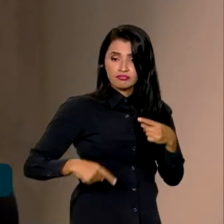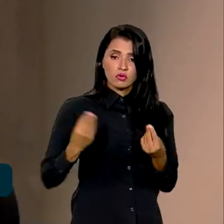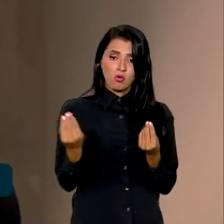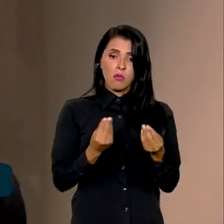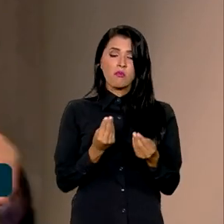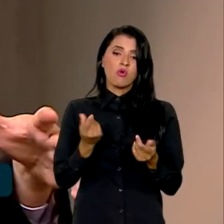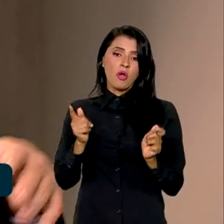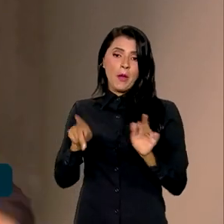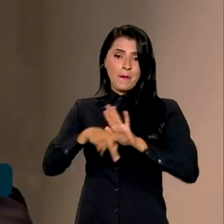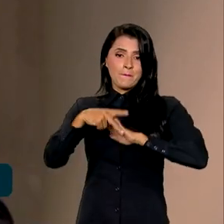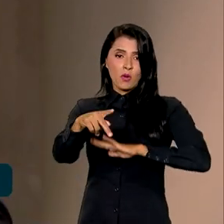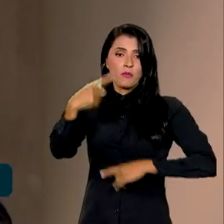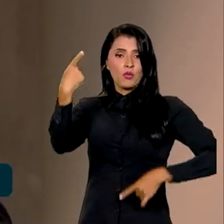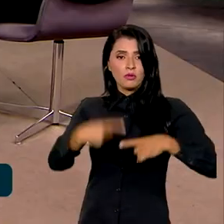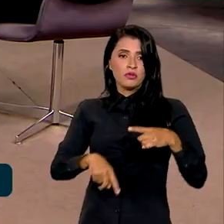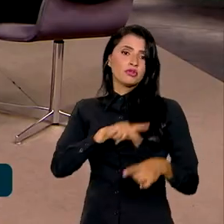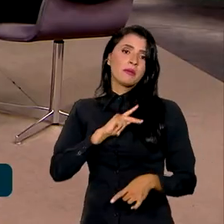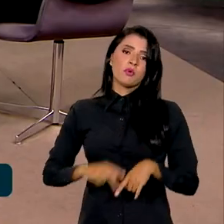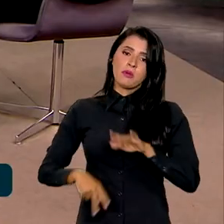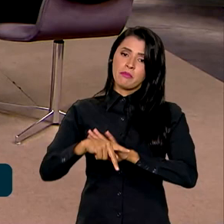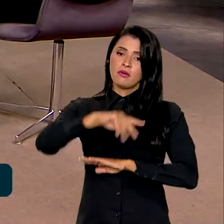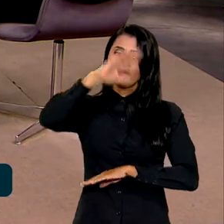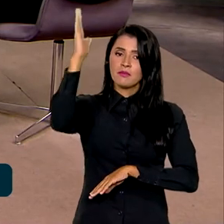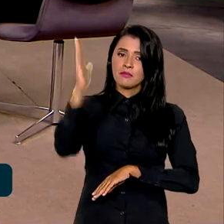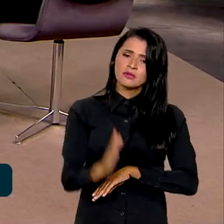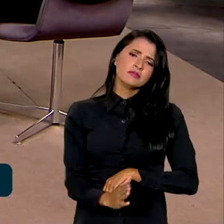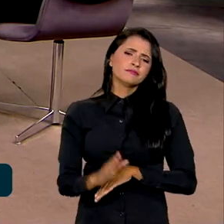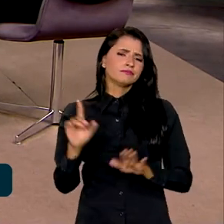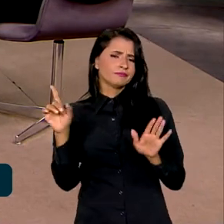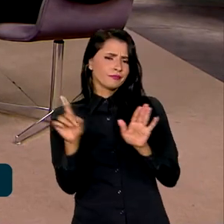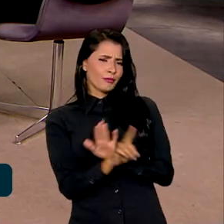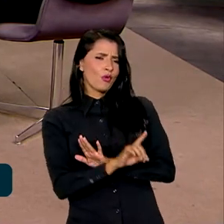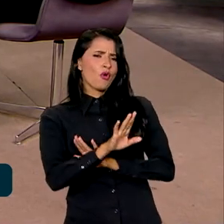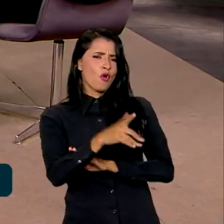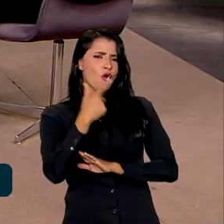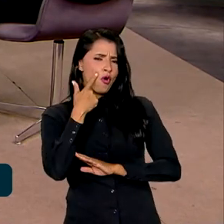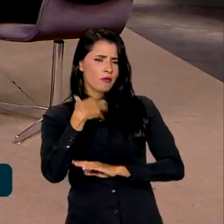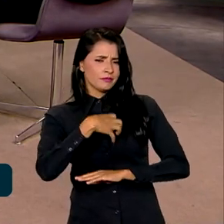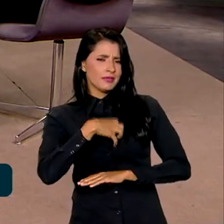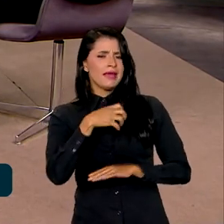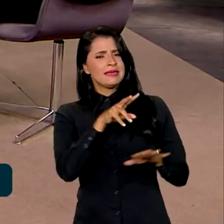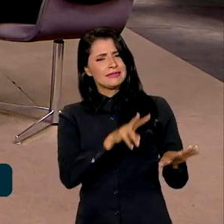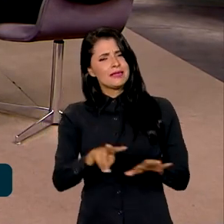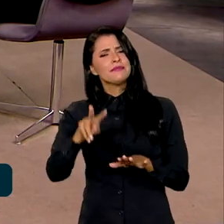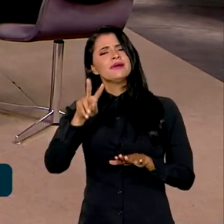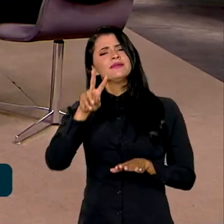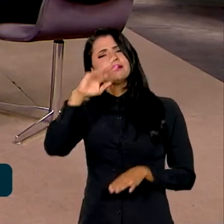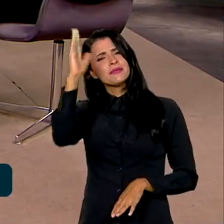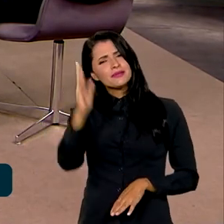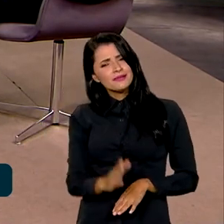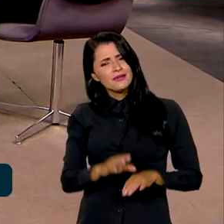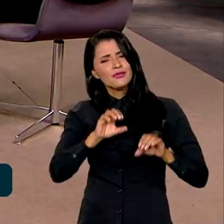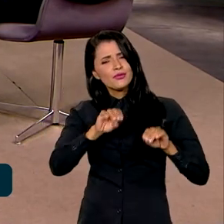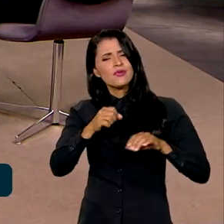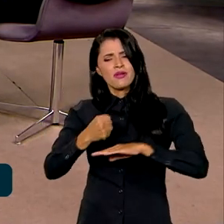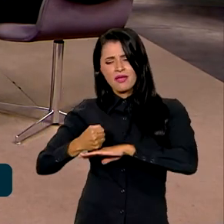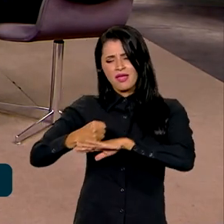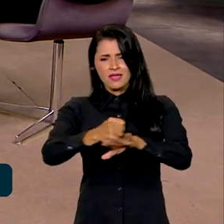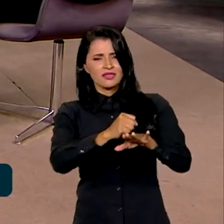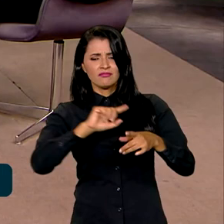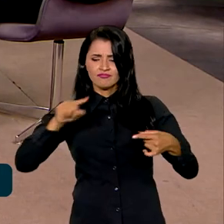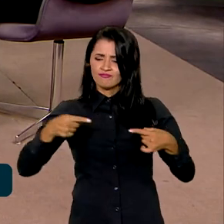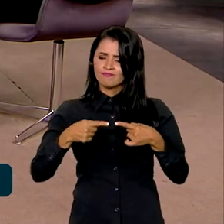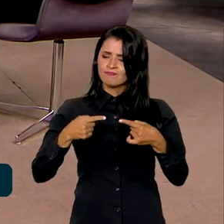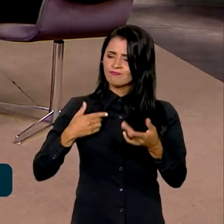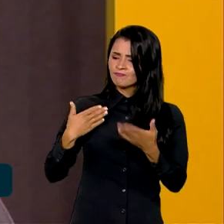política pública para o Brasil inteiro. Agora, secretário, de alguma forma a Semana Brasileira de Educação Midiática dialoga com a